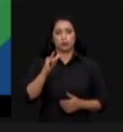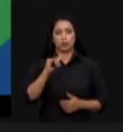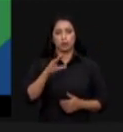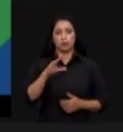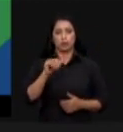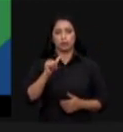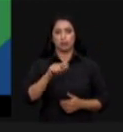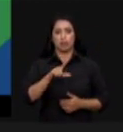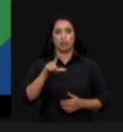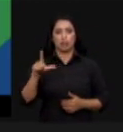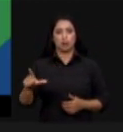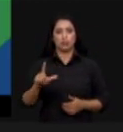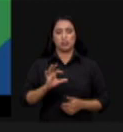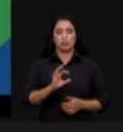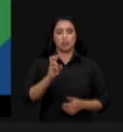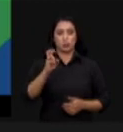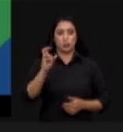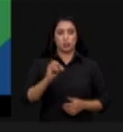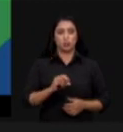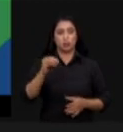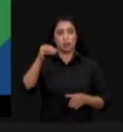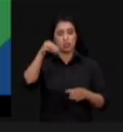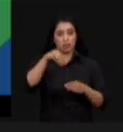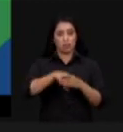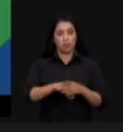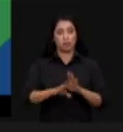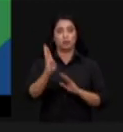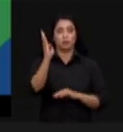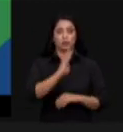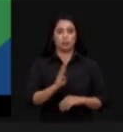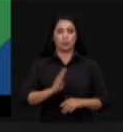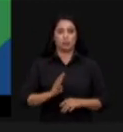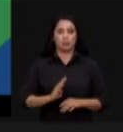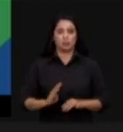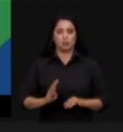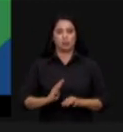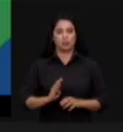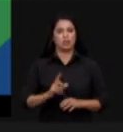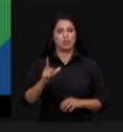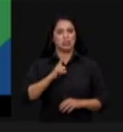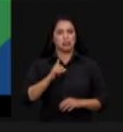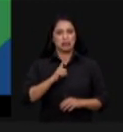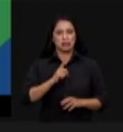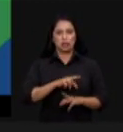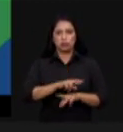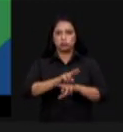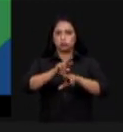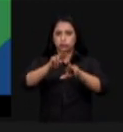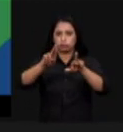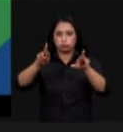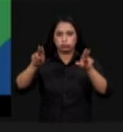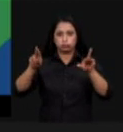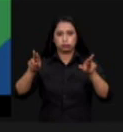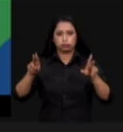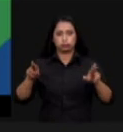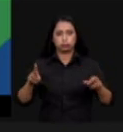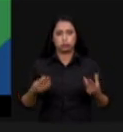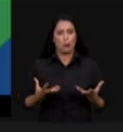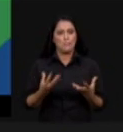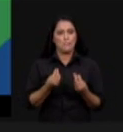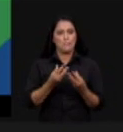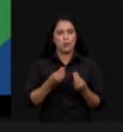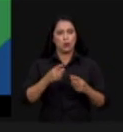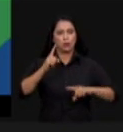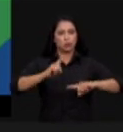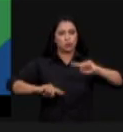amazônica está em território brasileiro e abriga uma riqueza em medicamentos minérios madeira e muitos